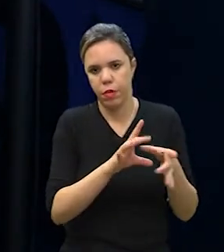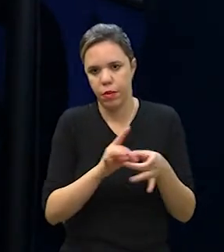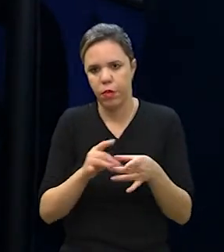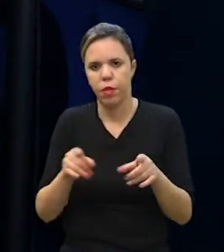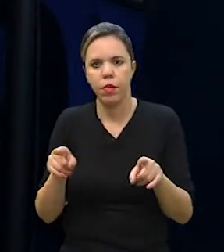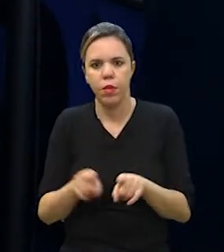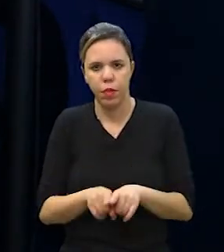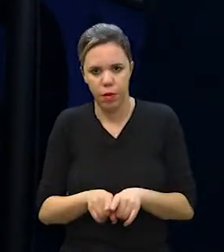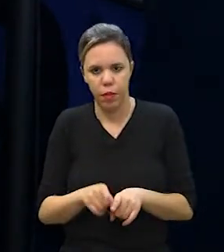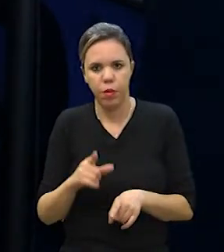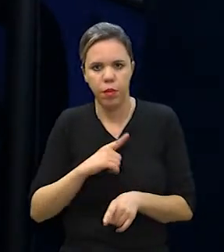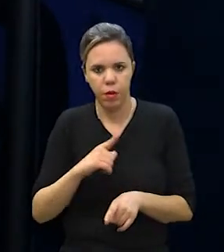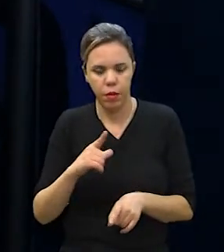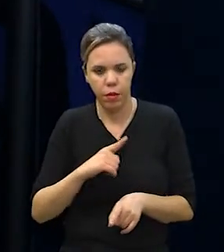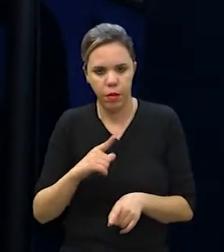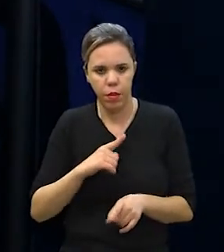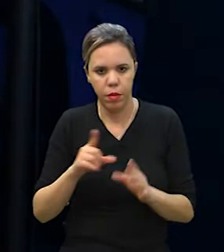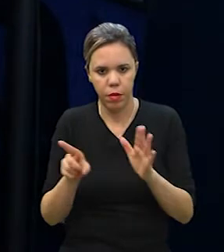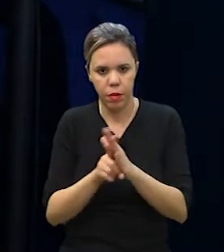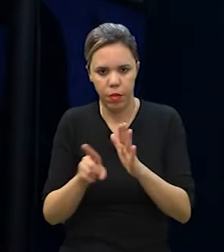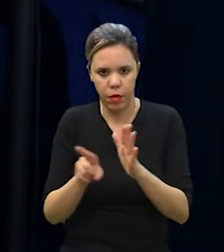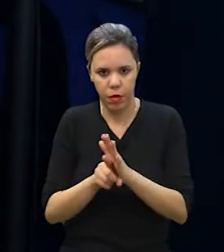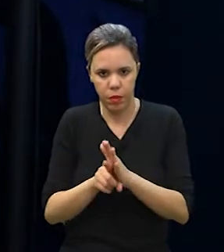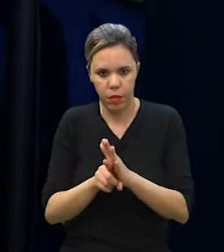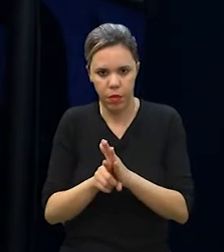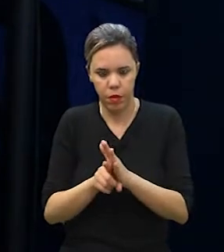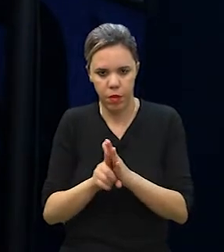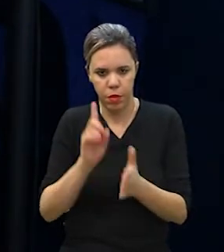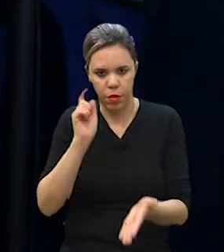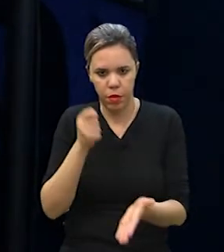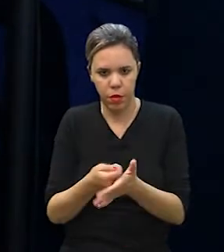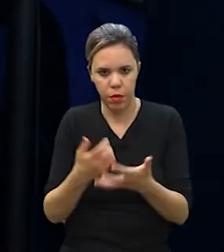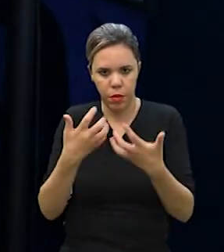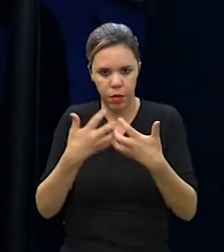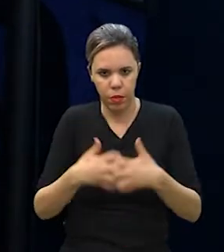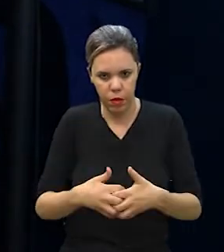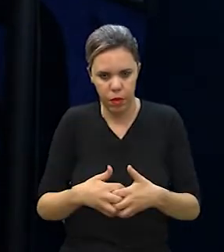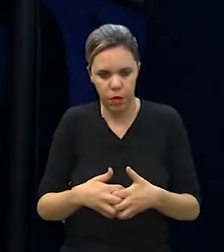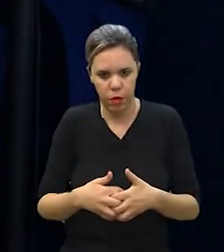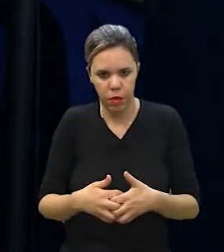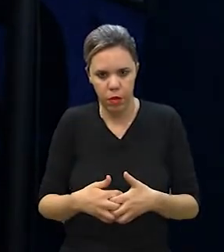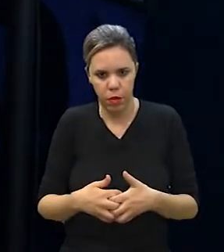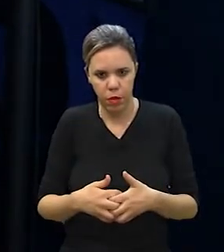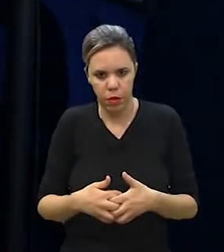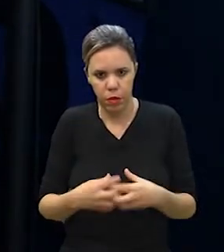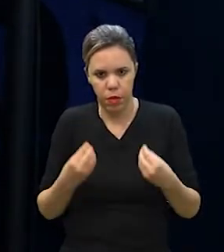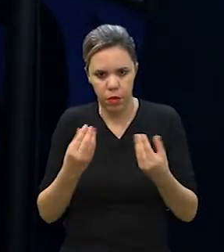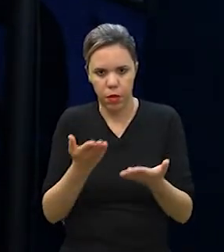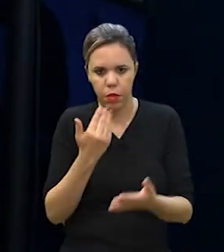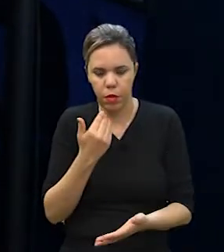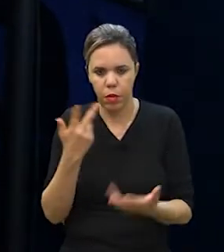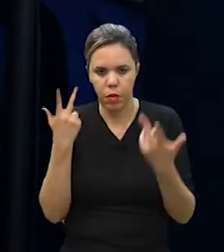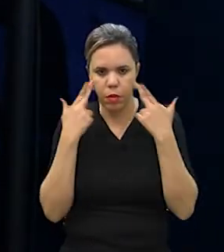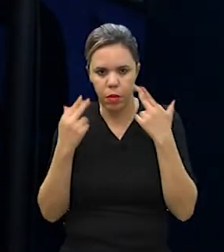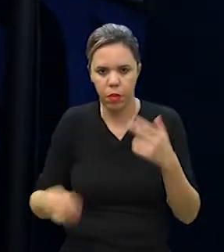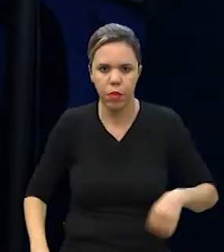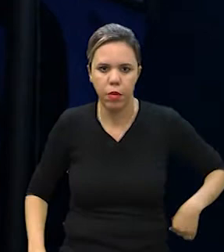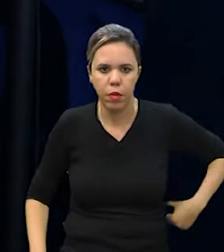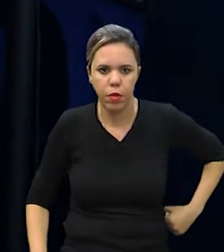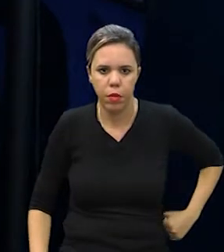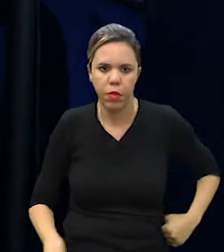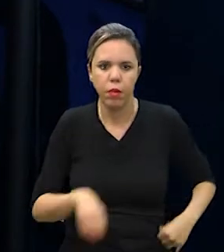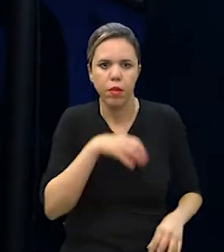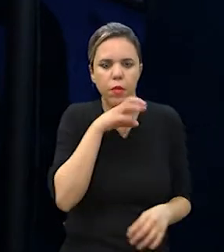nesse contexto também tem os tutores que decidiram, de certa forma, dar alimentação